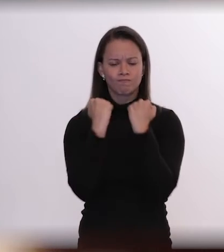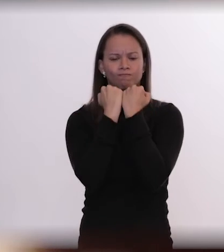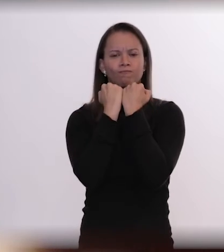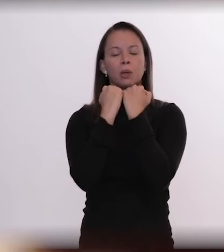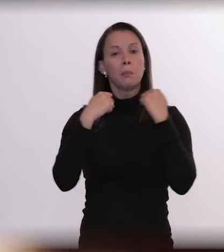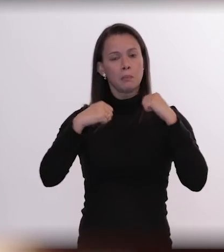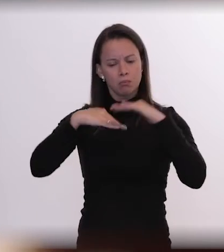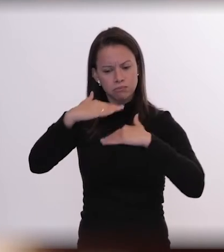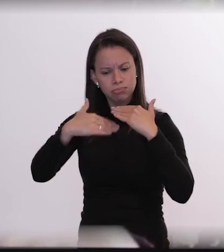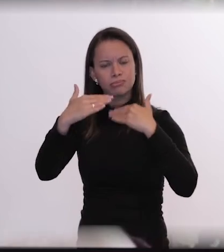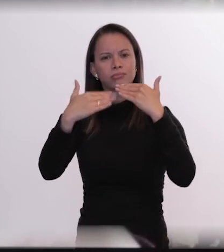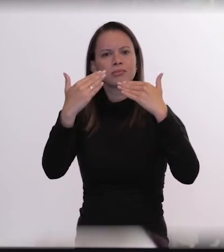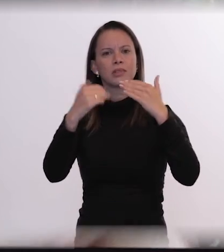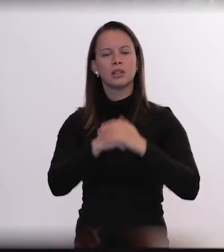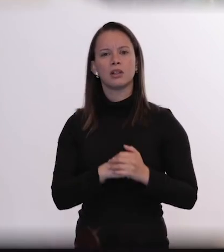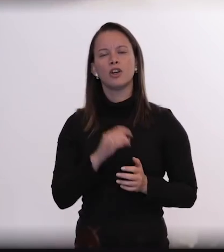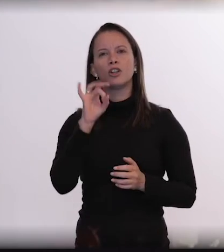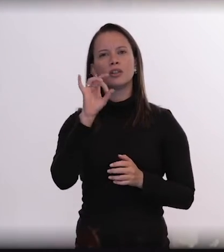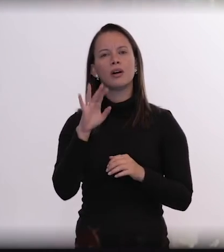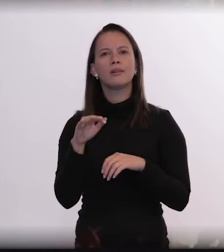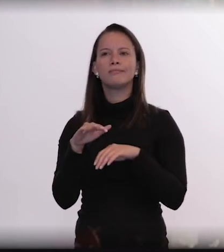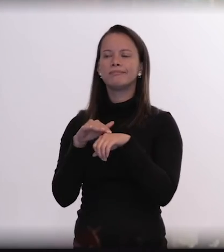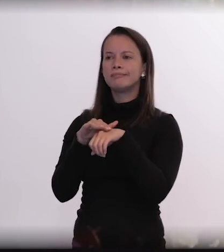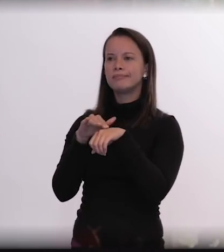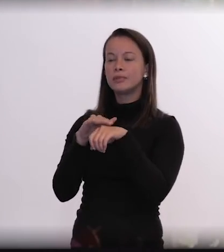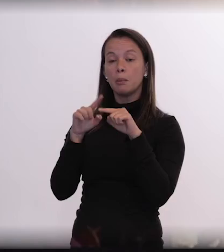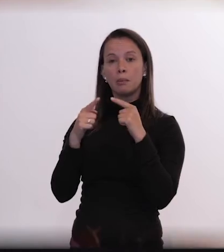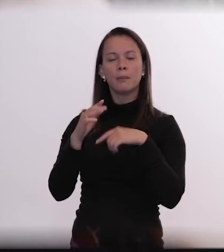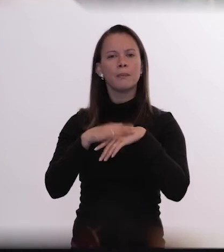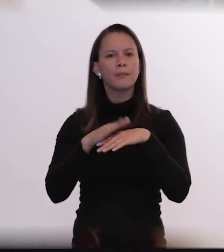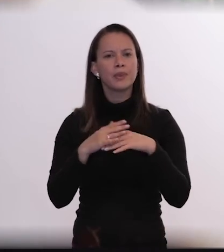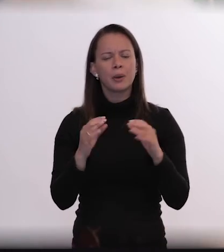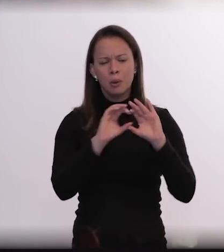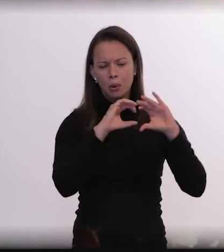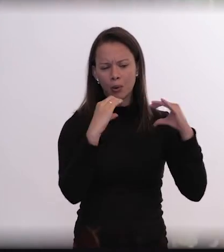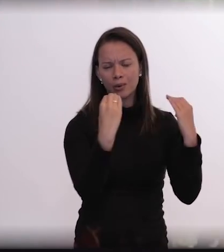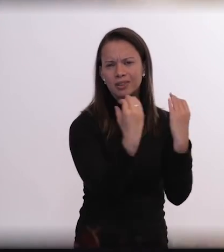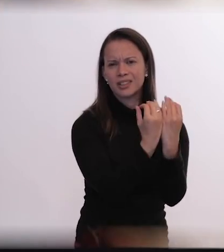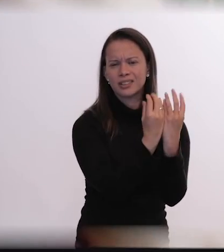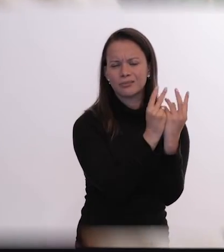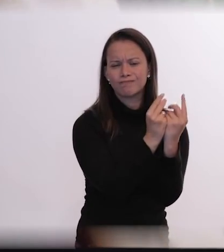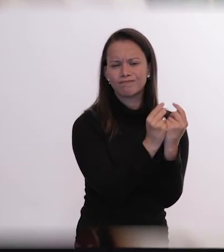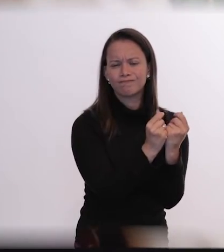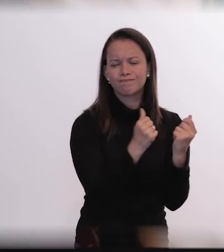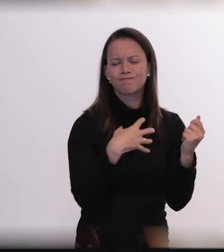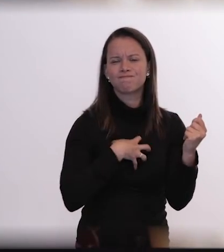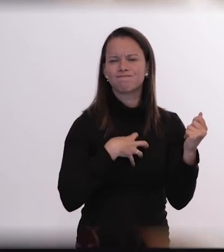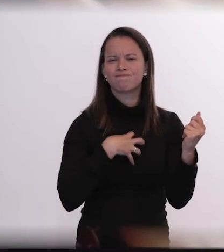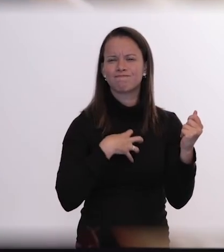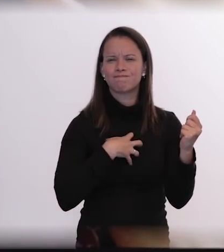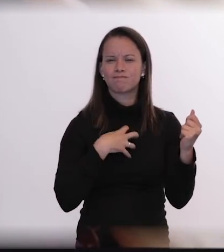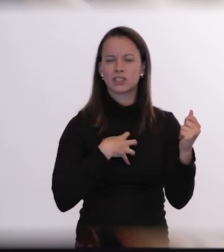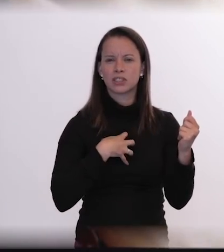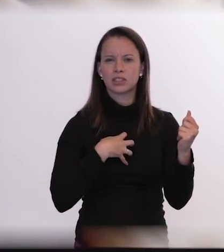passiva é escuta ativa numa comunidade que foi despedaçada elas se deram conta de que o despedaçamento da comunidade era